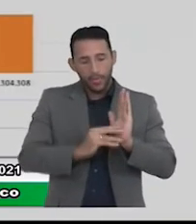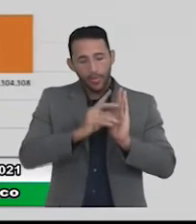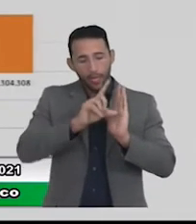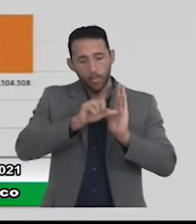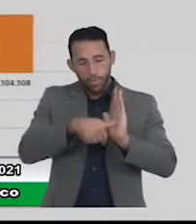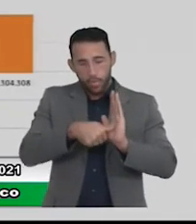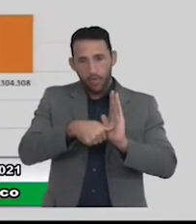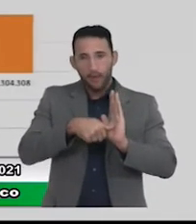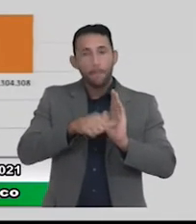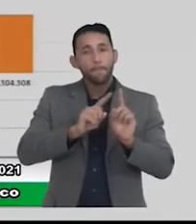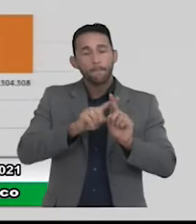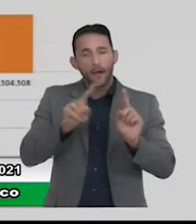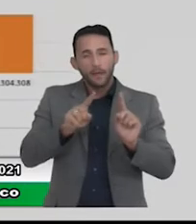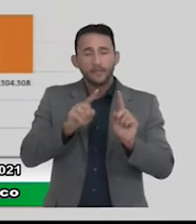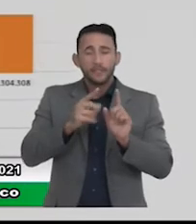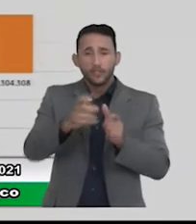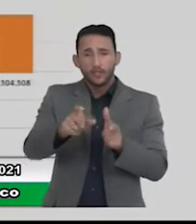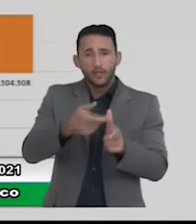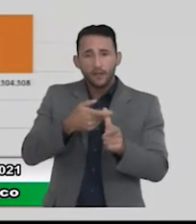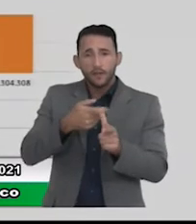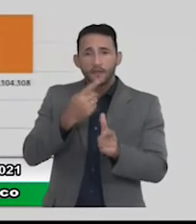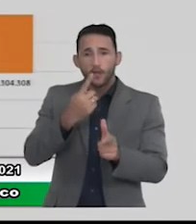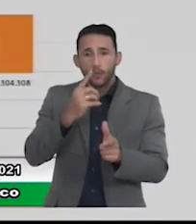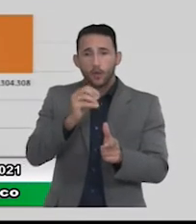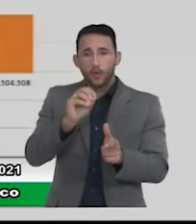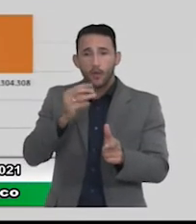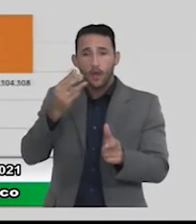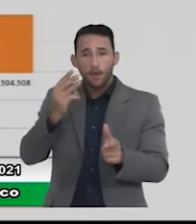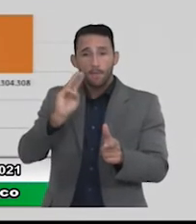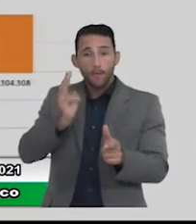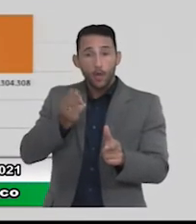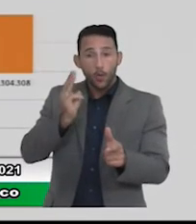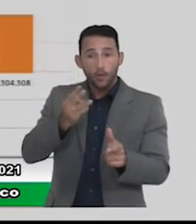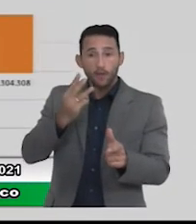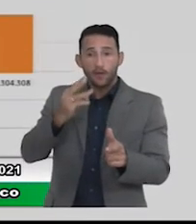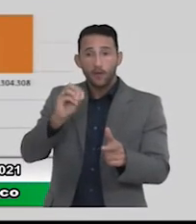diminuiu a dívida em 103 milhões 304 e 308